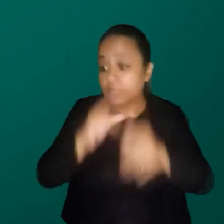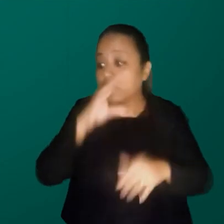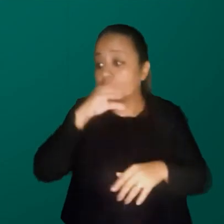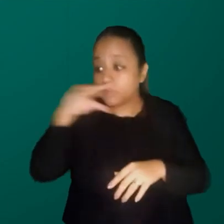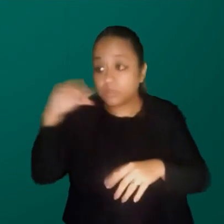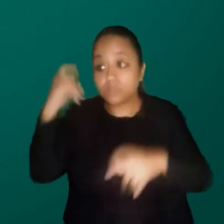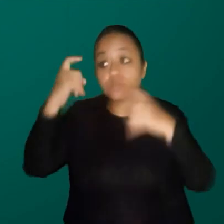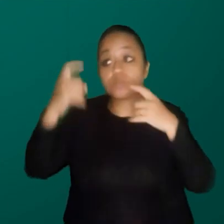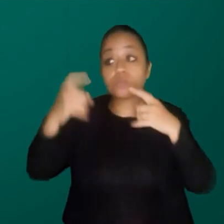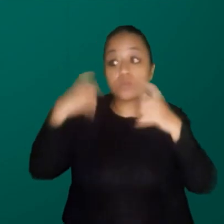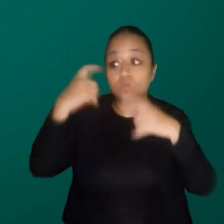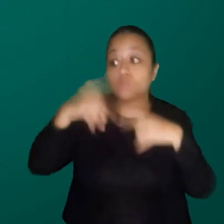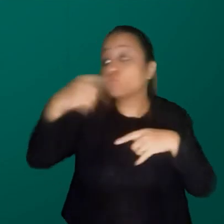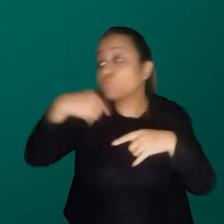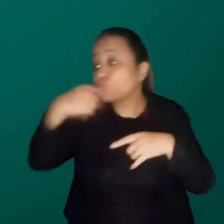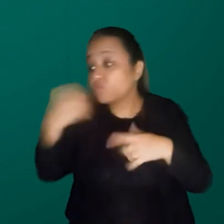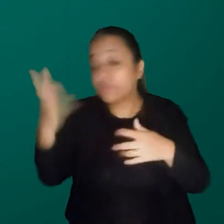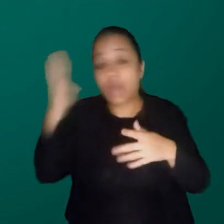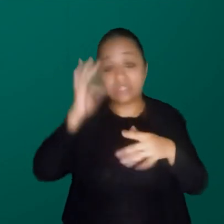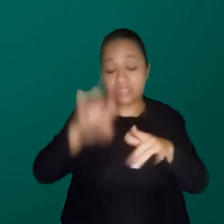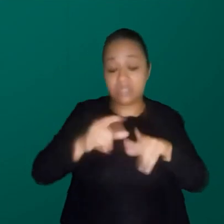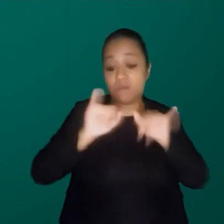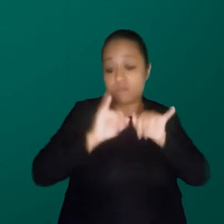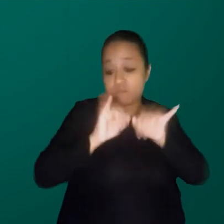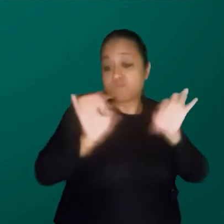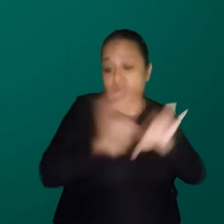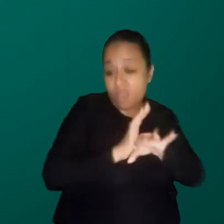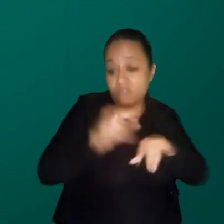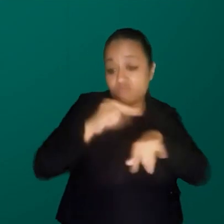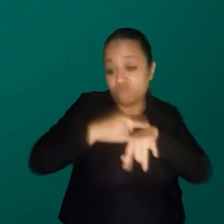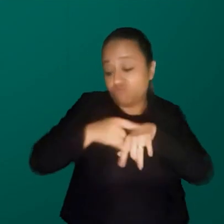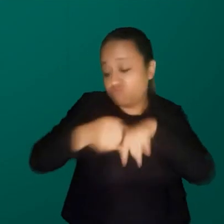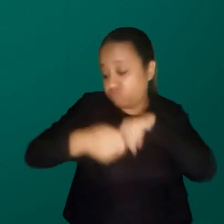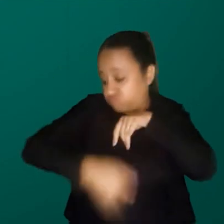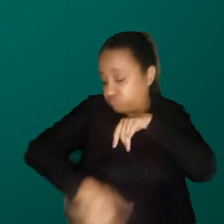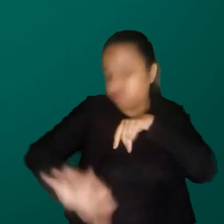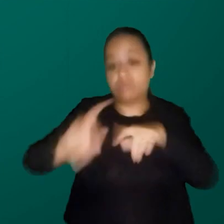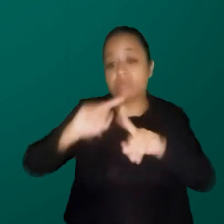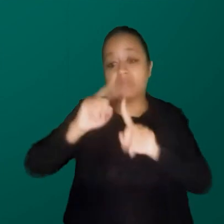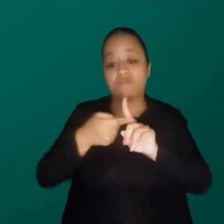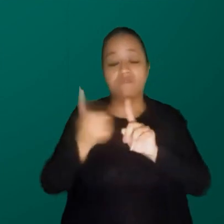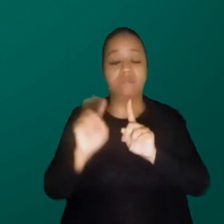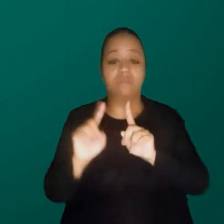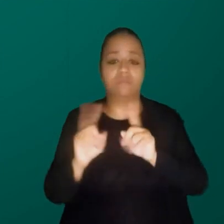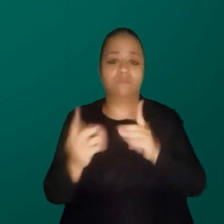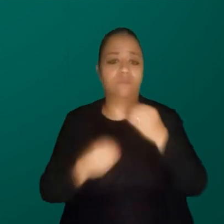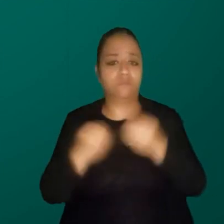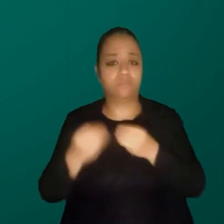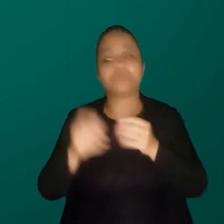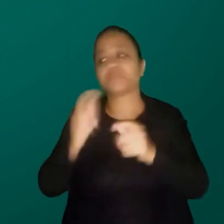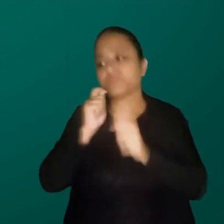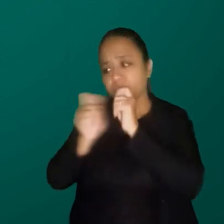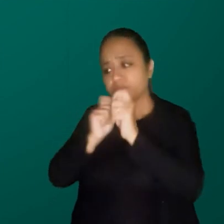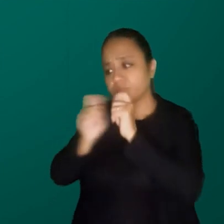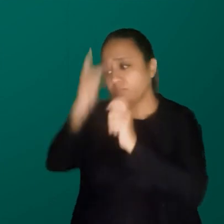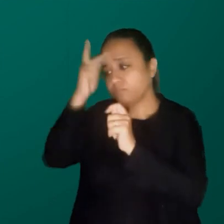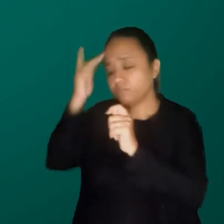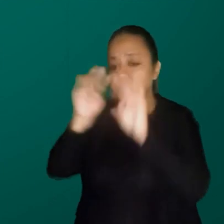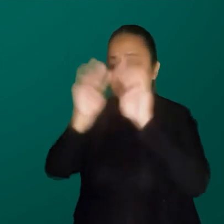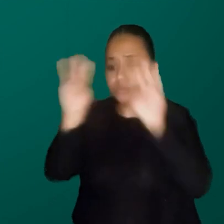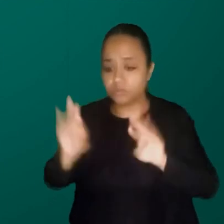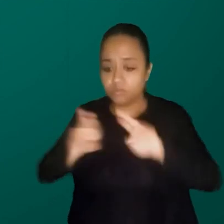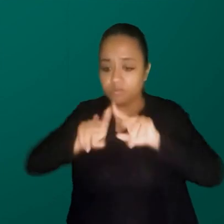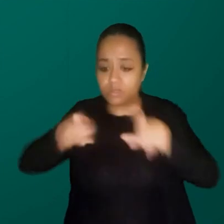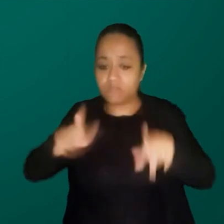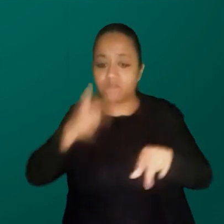a gente tem adolescentes que ainda acham que se fizer xixi depois do sexo, não vai engravidar. Eu entrevistei pessoas do Museu da